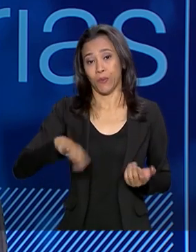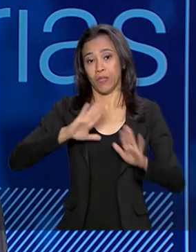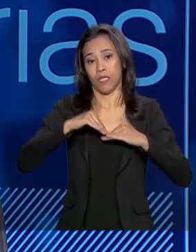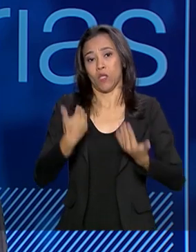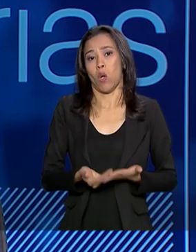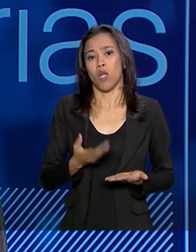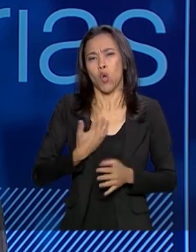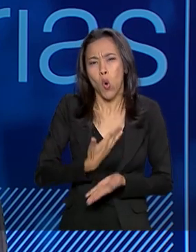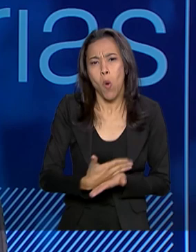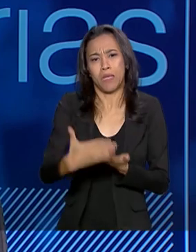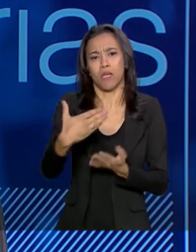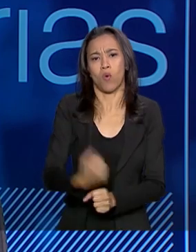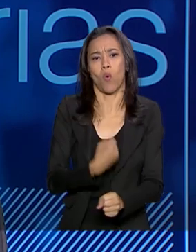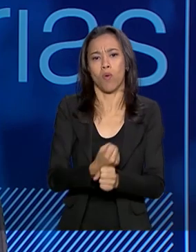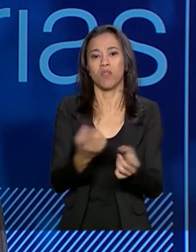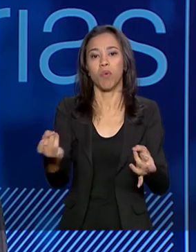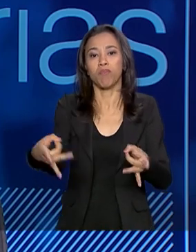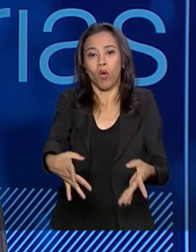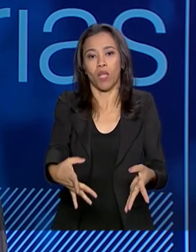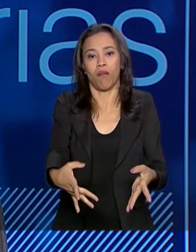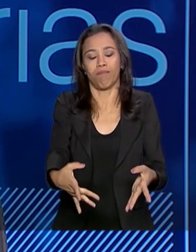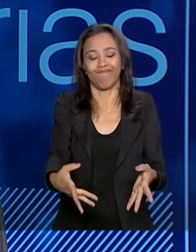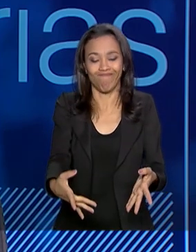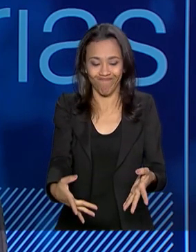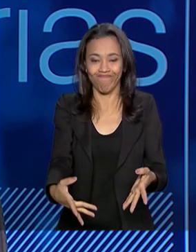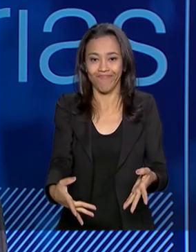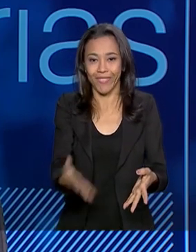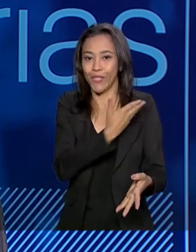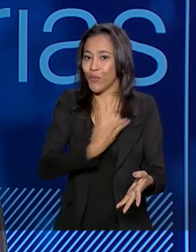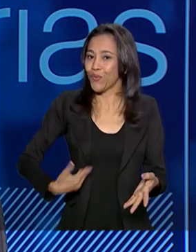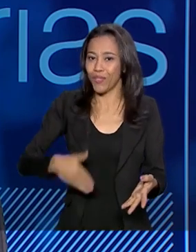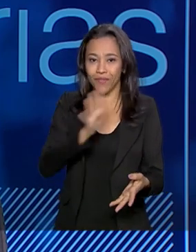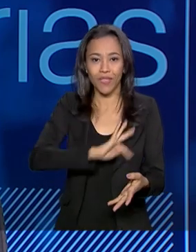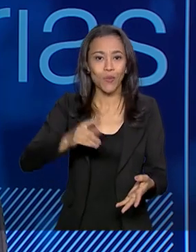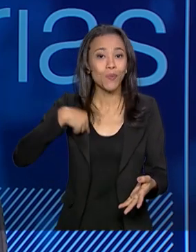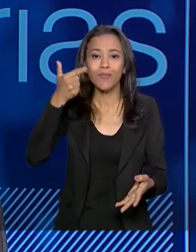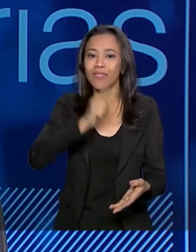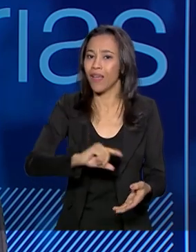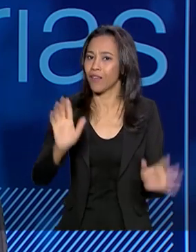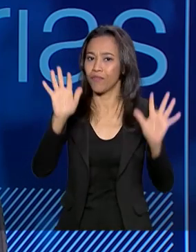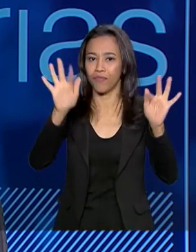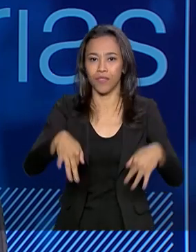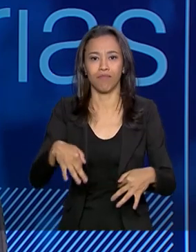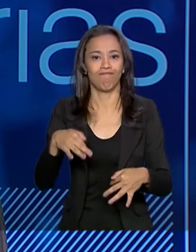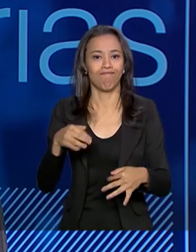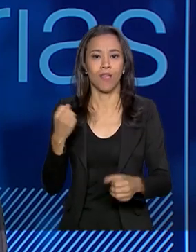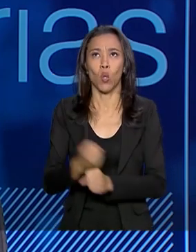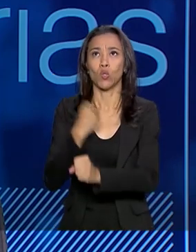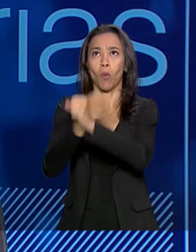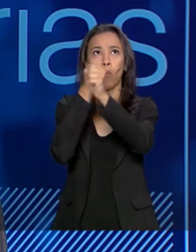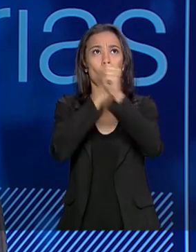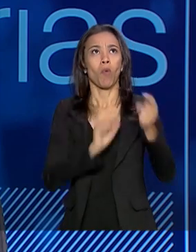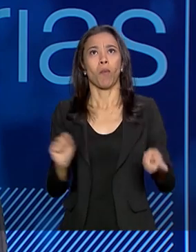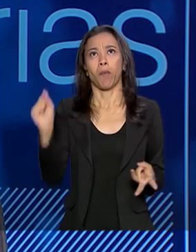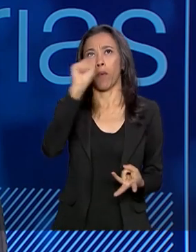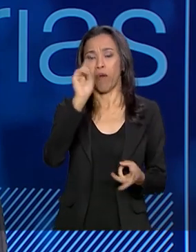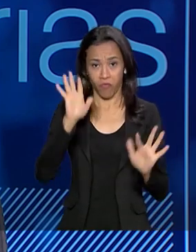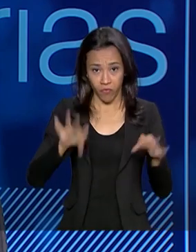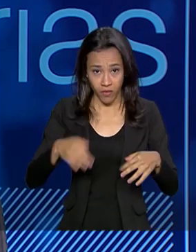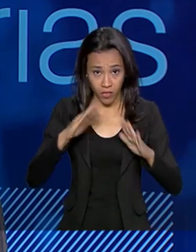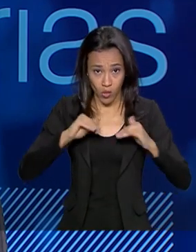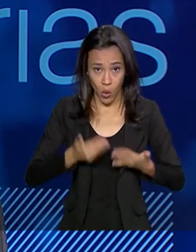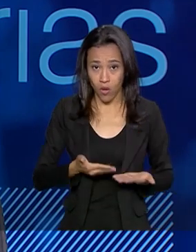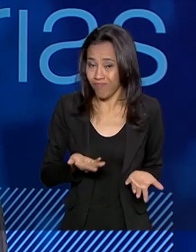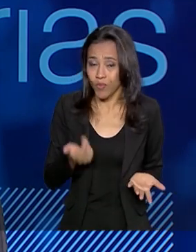iniciaram obras, não concluíram e hoje o governo federal tem pouquíssimas condições de terminar todas essas obras. E mesmo que terminasse, os